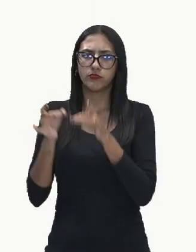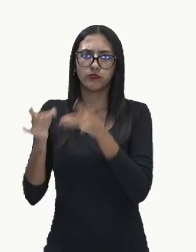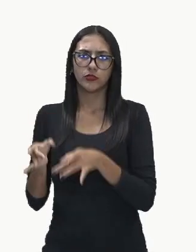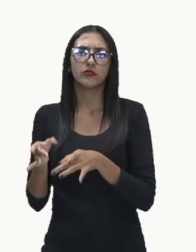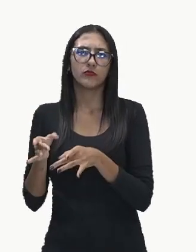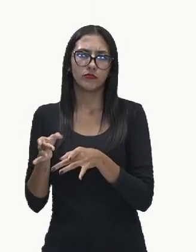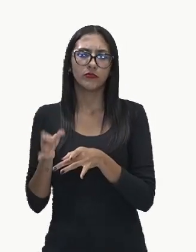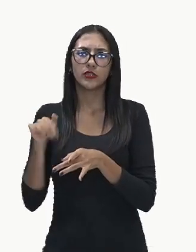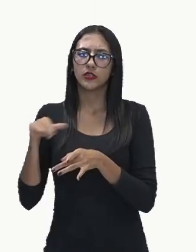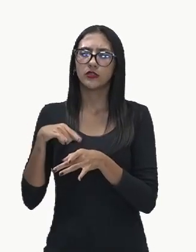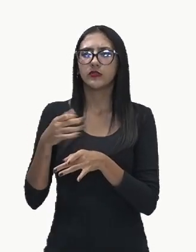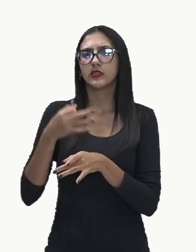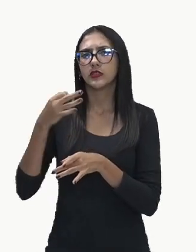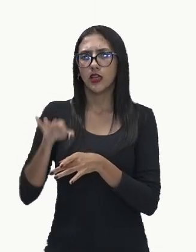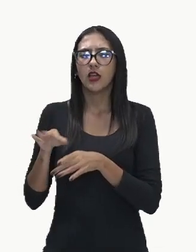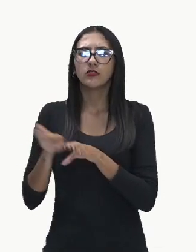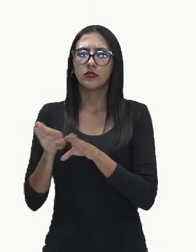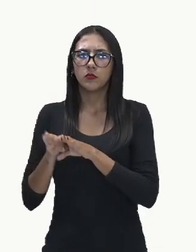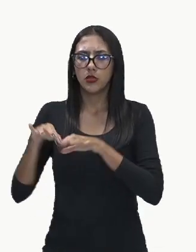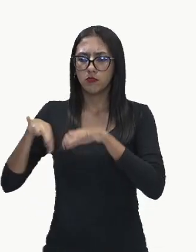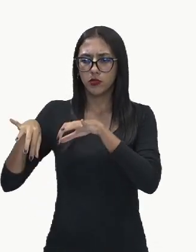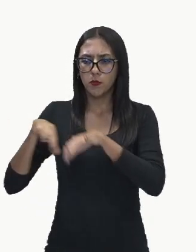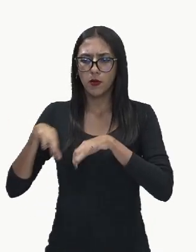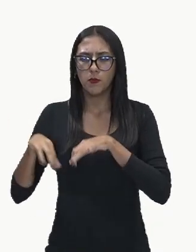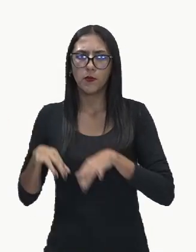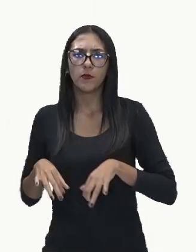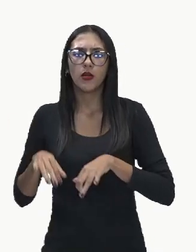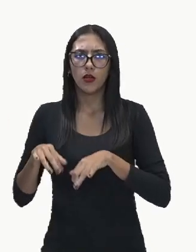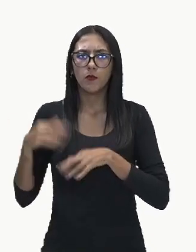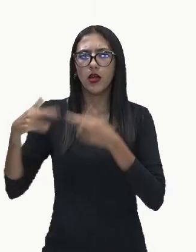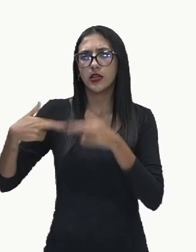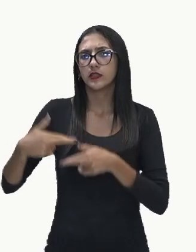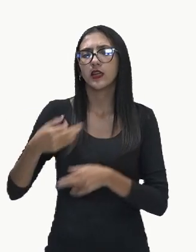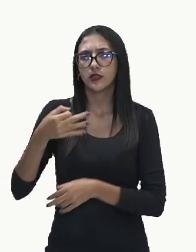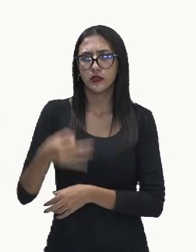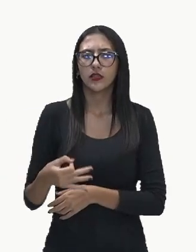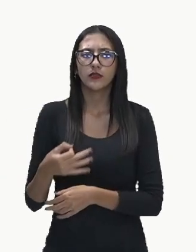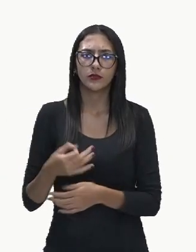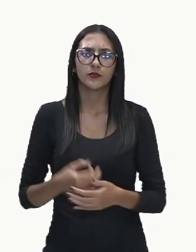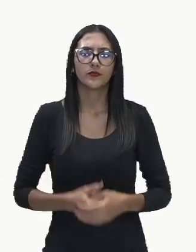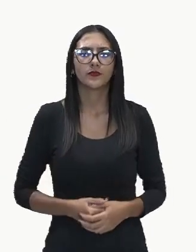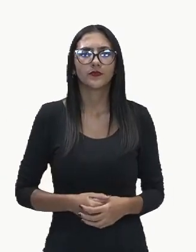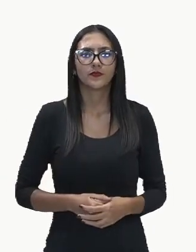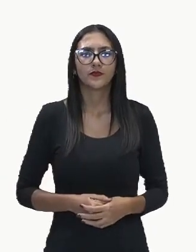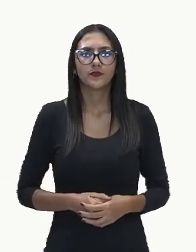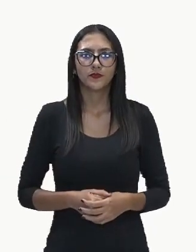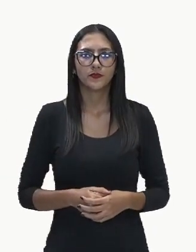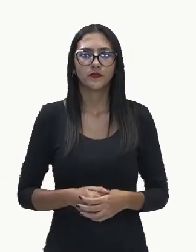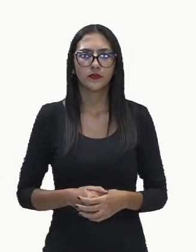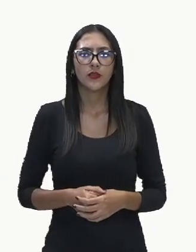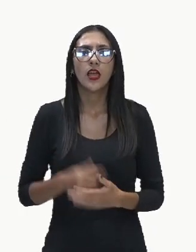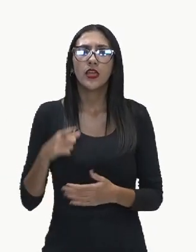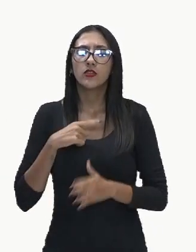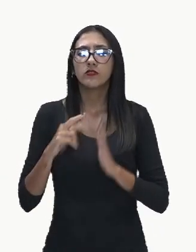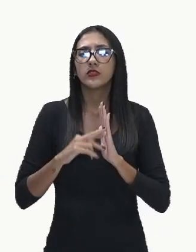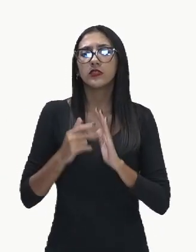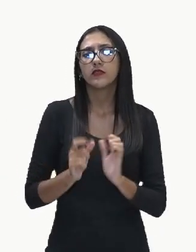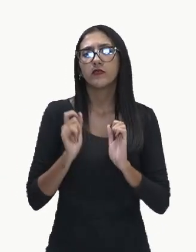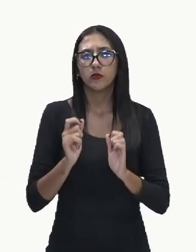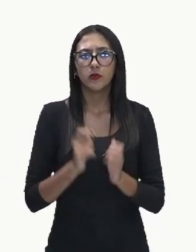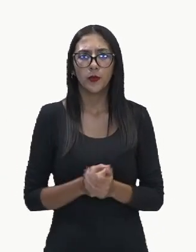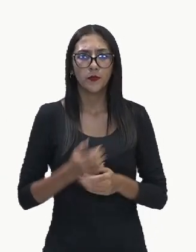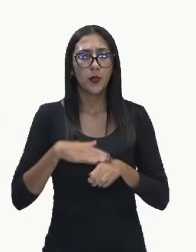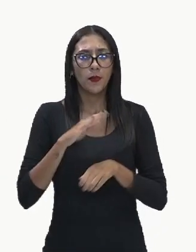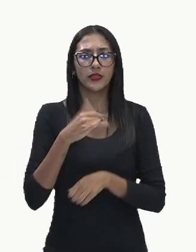foram lá coletados e tiveram uma destinação correta, digamos assim. E isso equivale a mais de 196